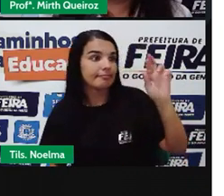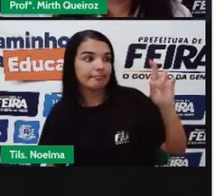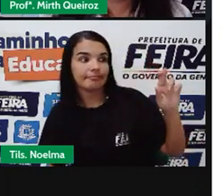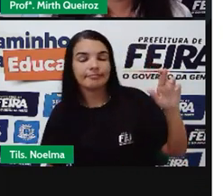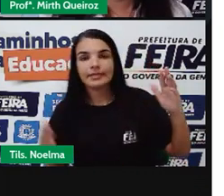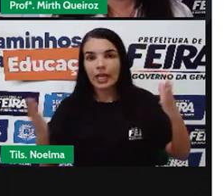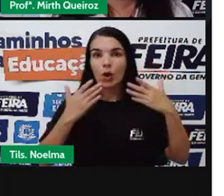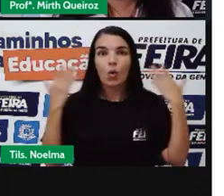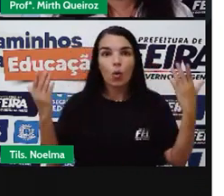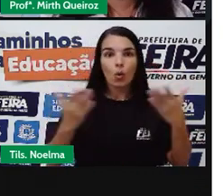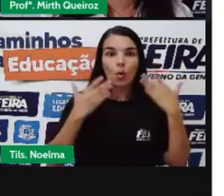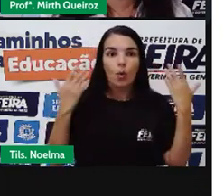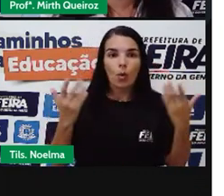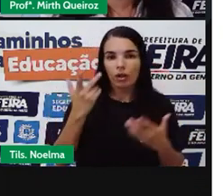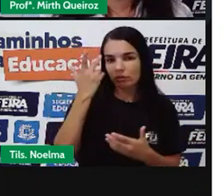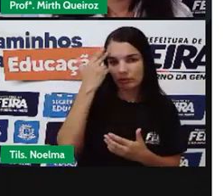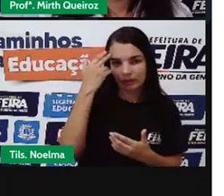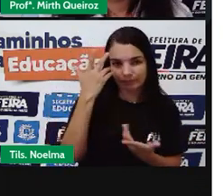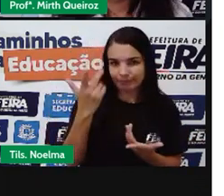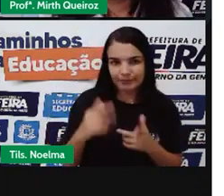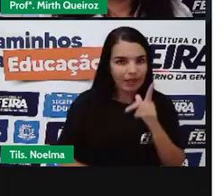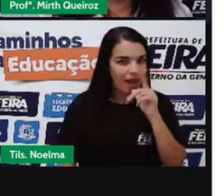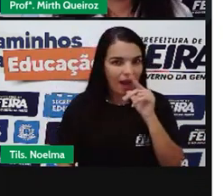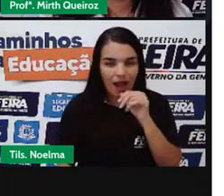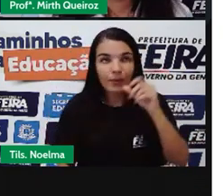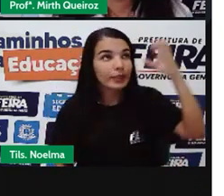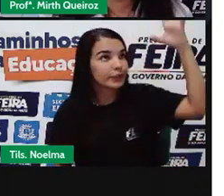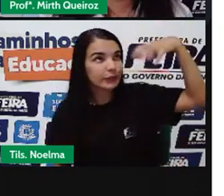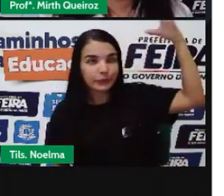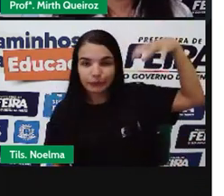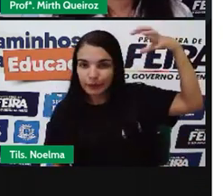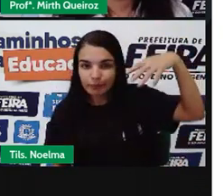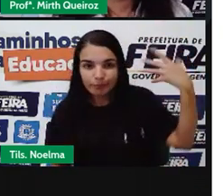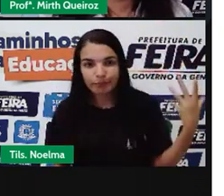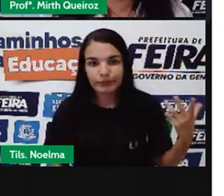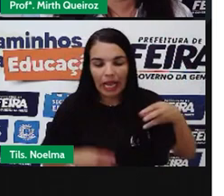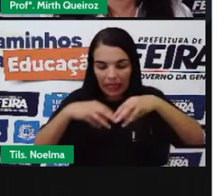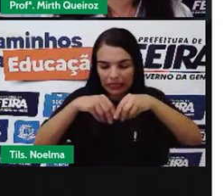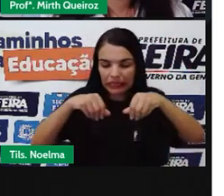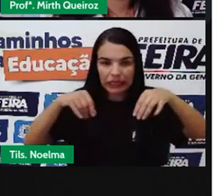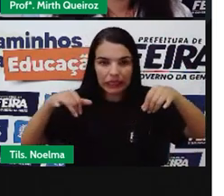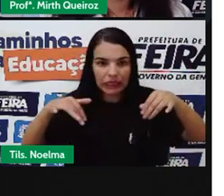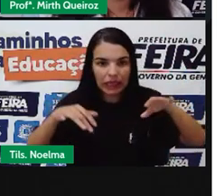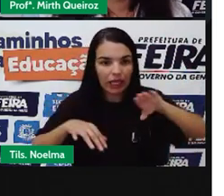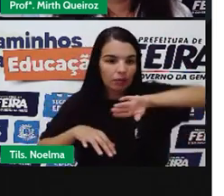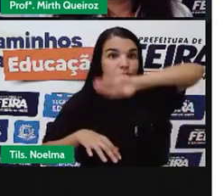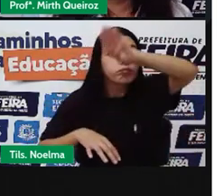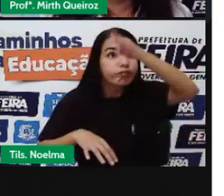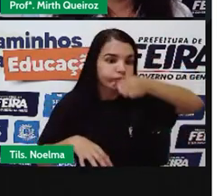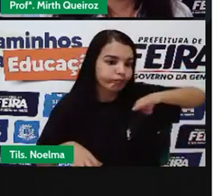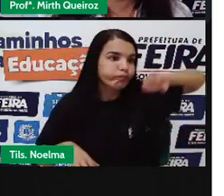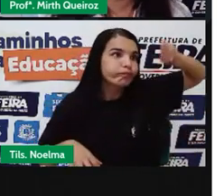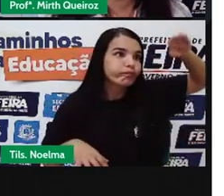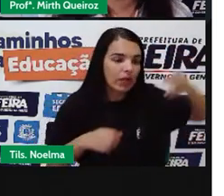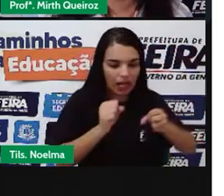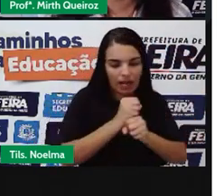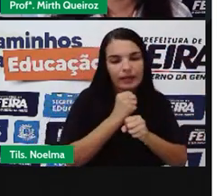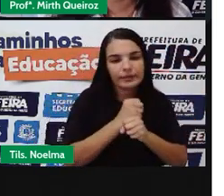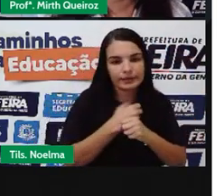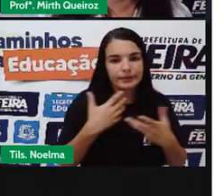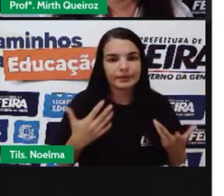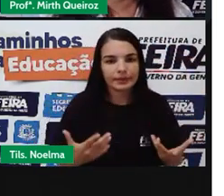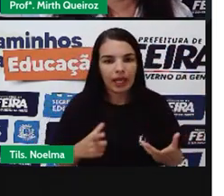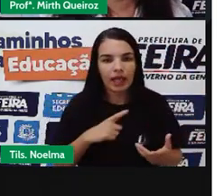natural A água É a água Que vem da chuva A terra Ela é construída Em morros E ainda